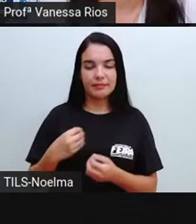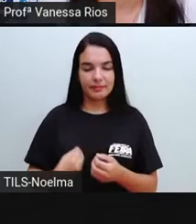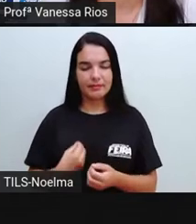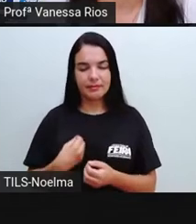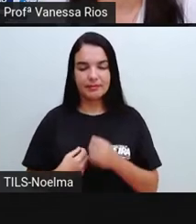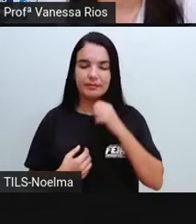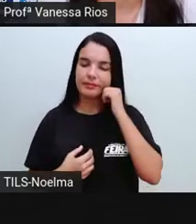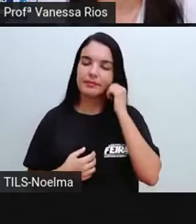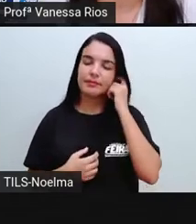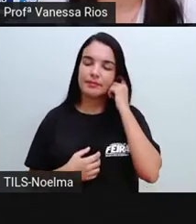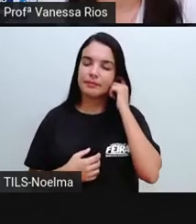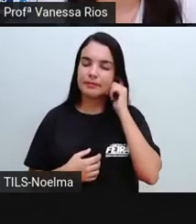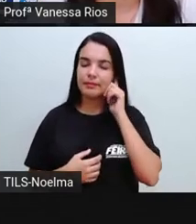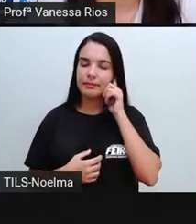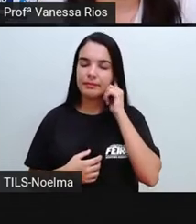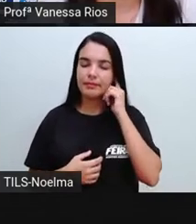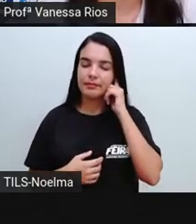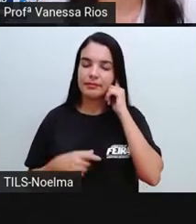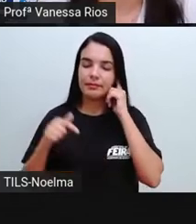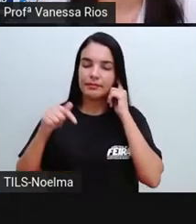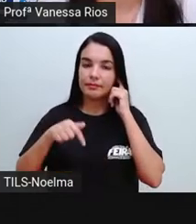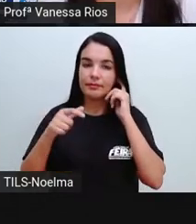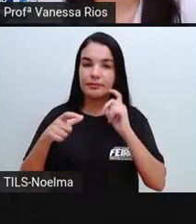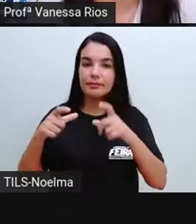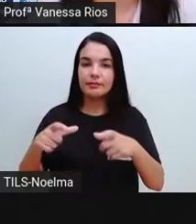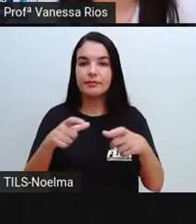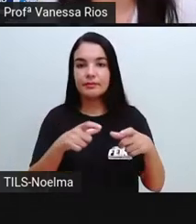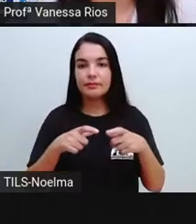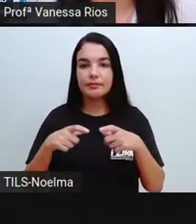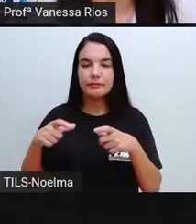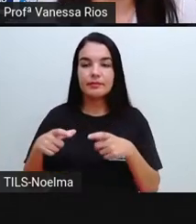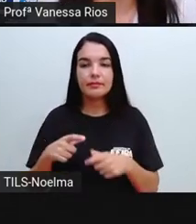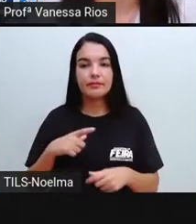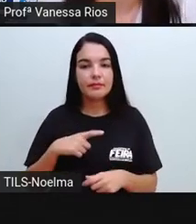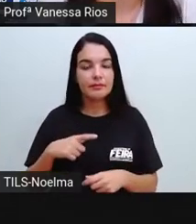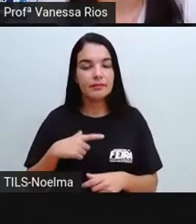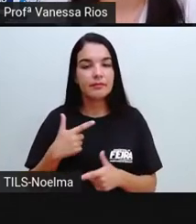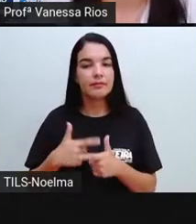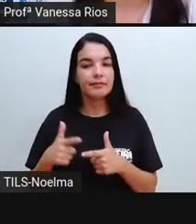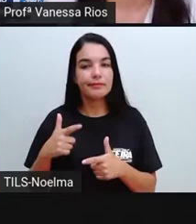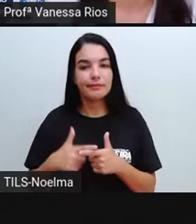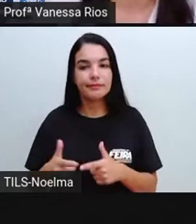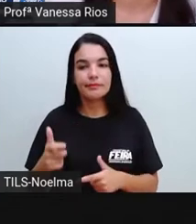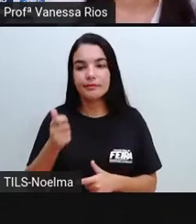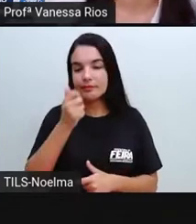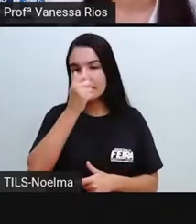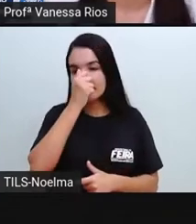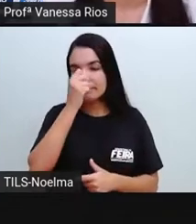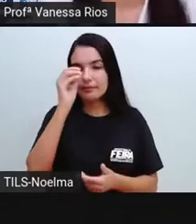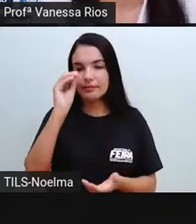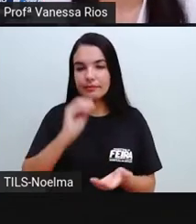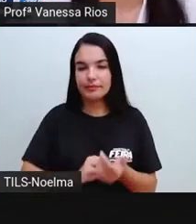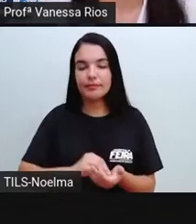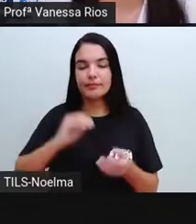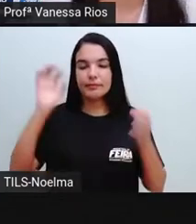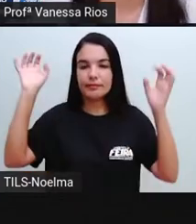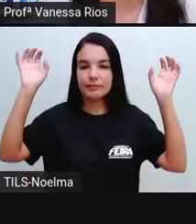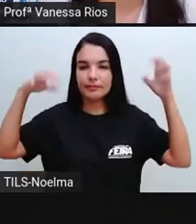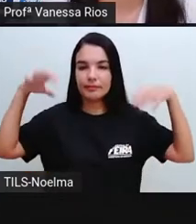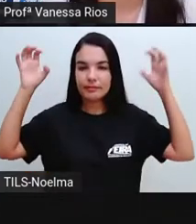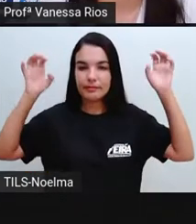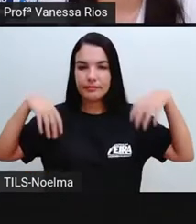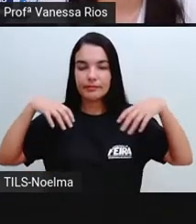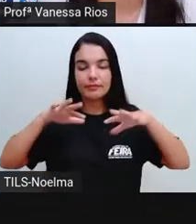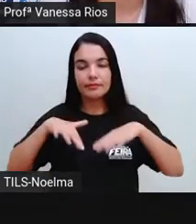A gente vive aí num espaço geográfico que lida com os problemas da seca, né? Com a escassez de água. Então, a gente não vai